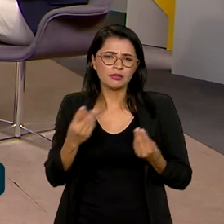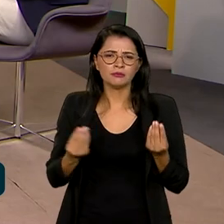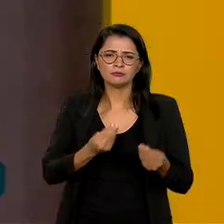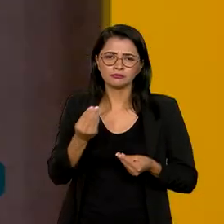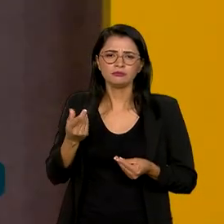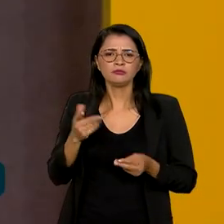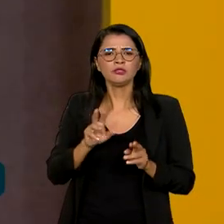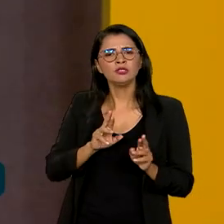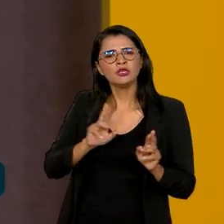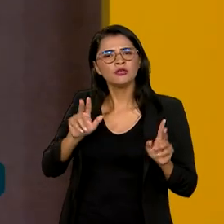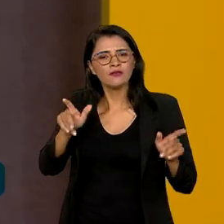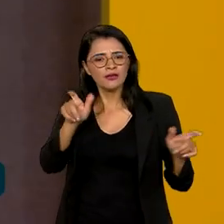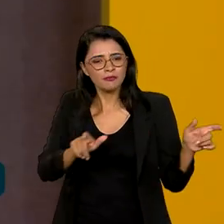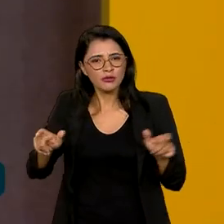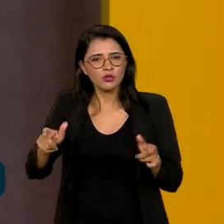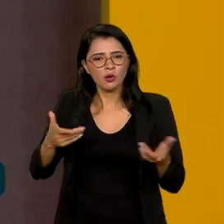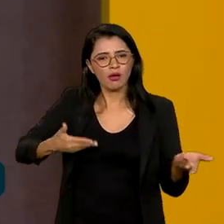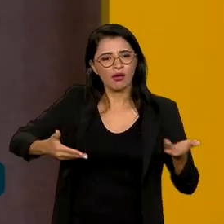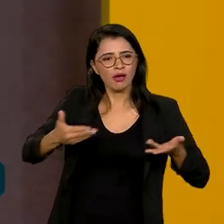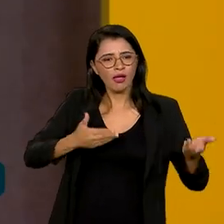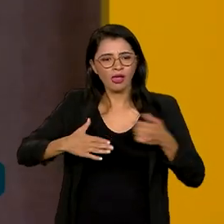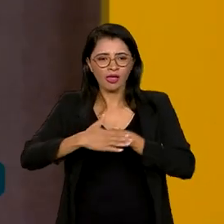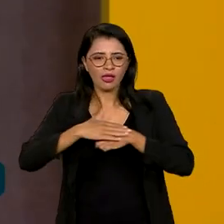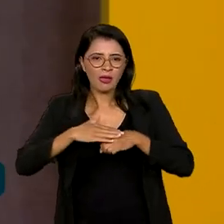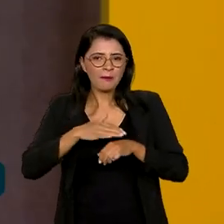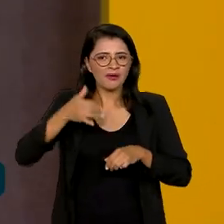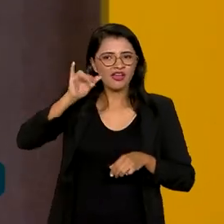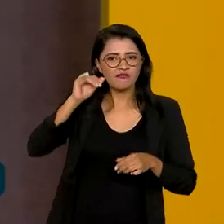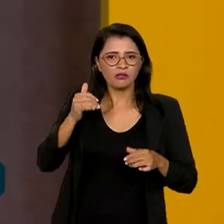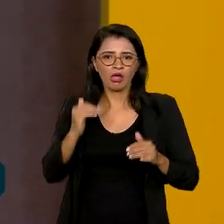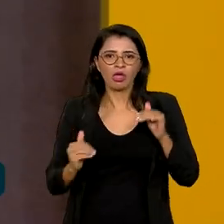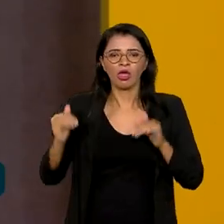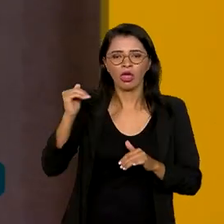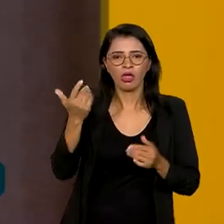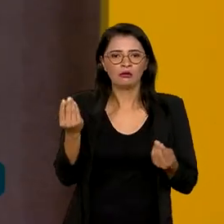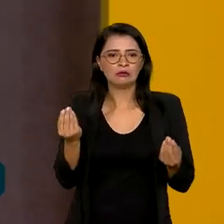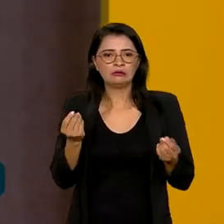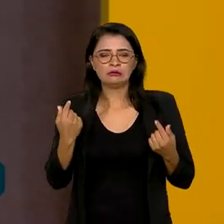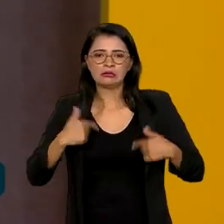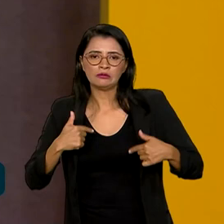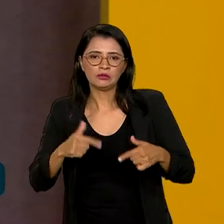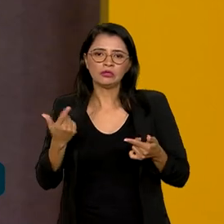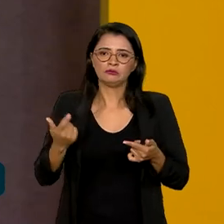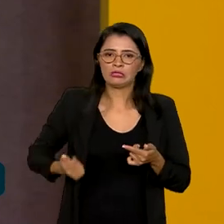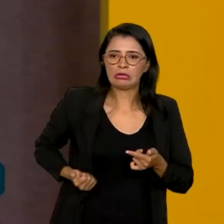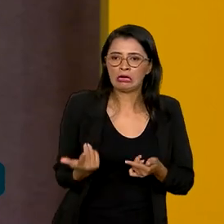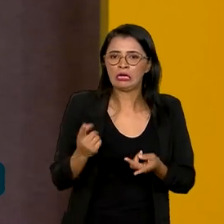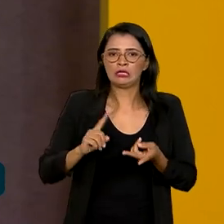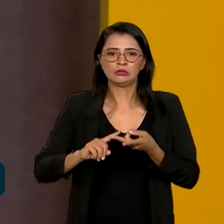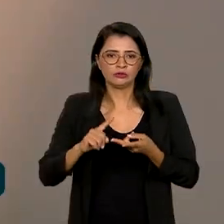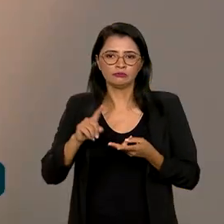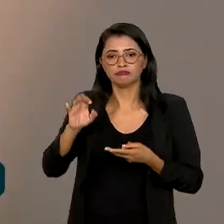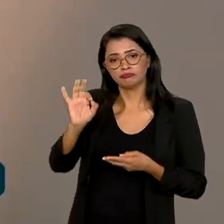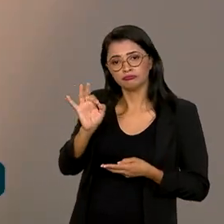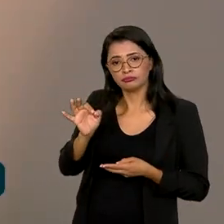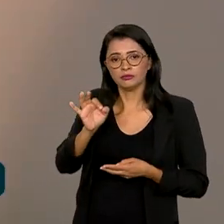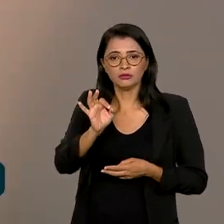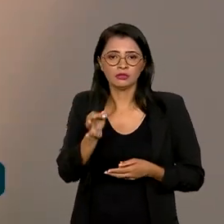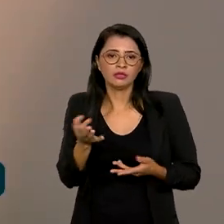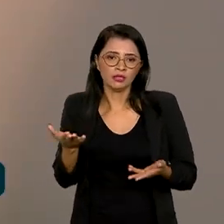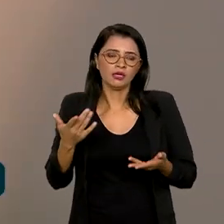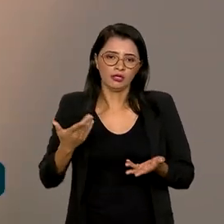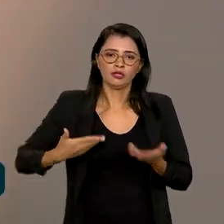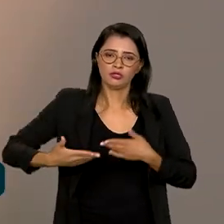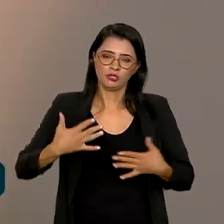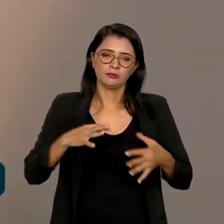diferentes atores conversarem para evitar sobreposição de ações, de gastos, inclusive, Exatamente, exatamente. Estamos